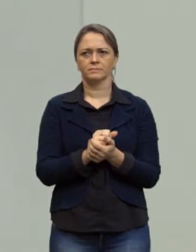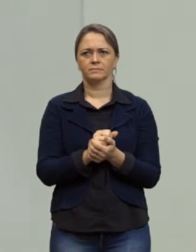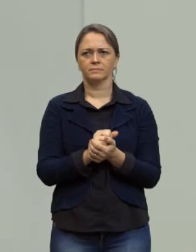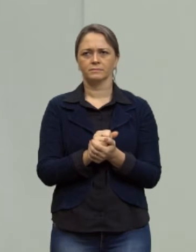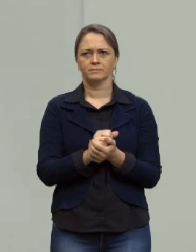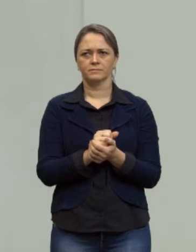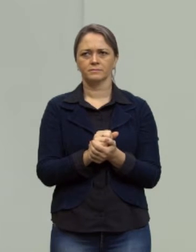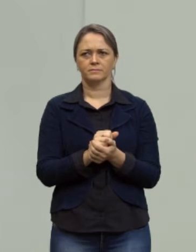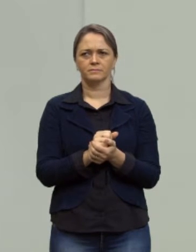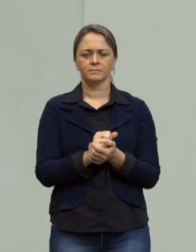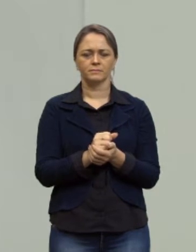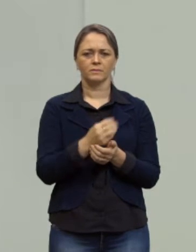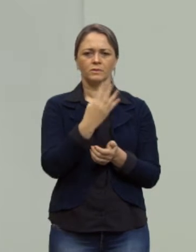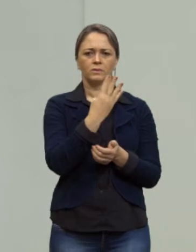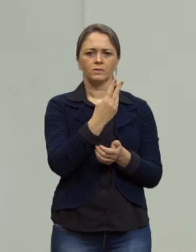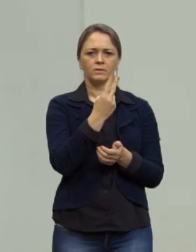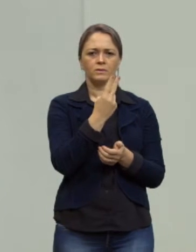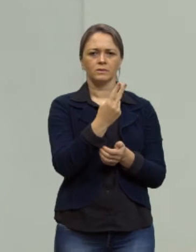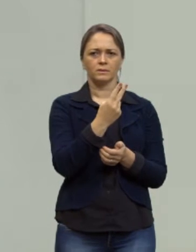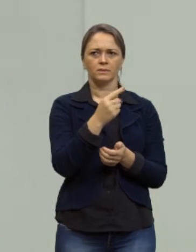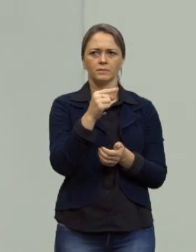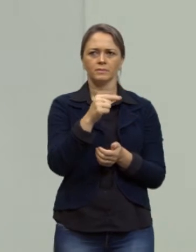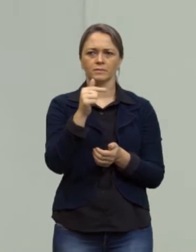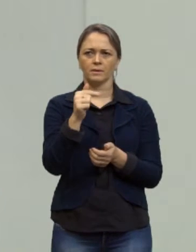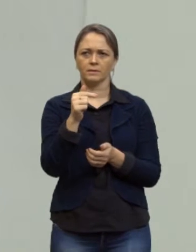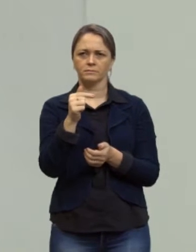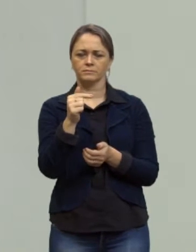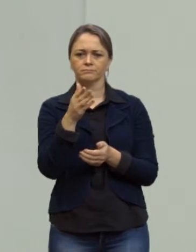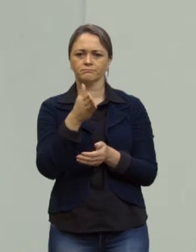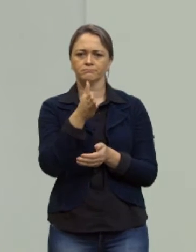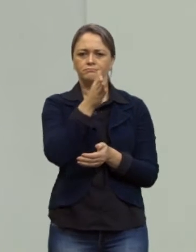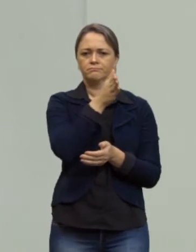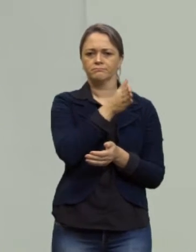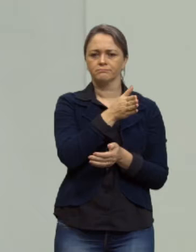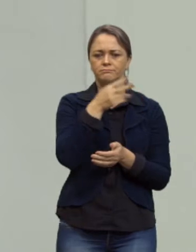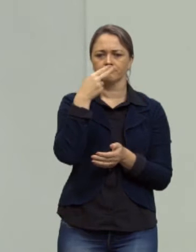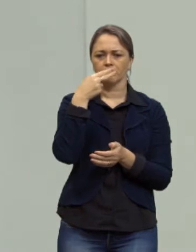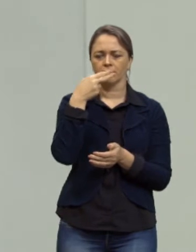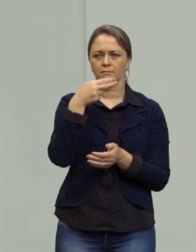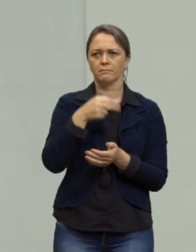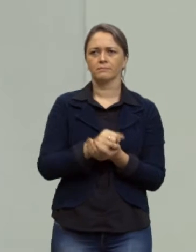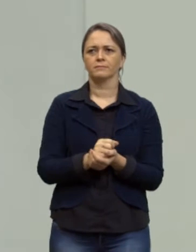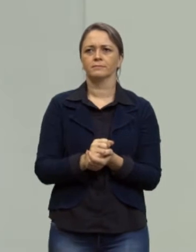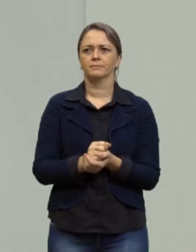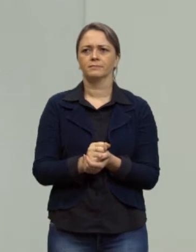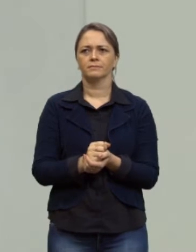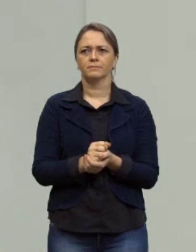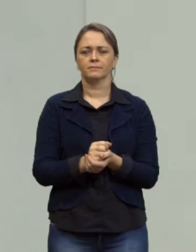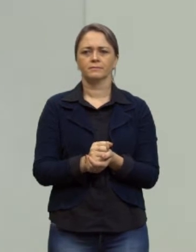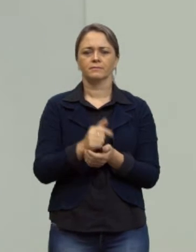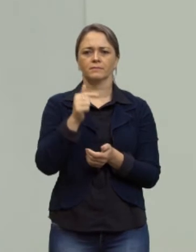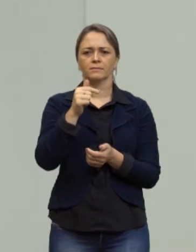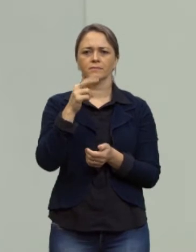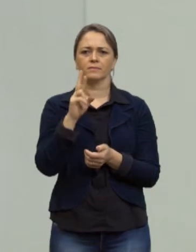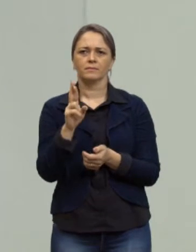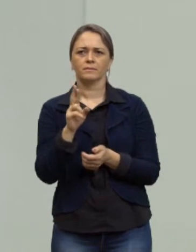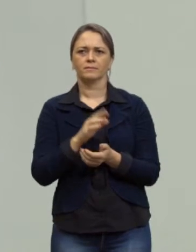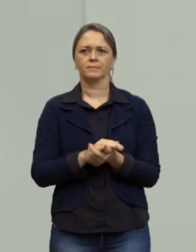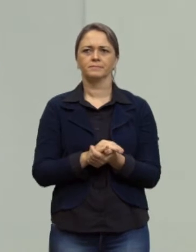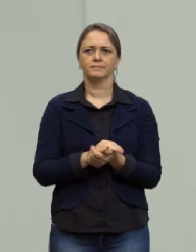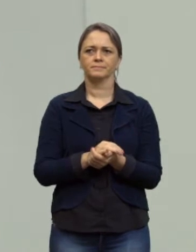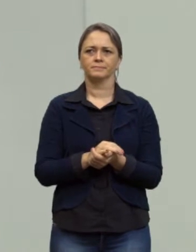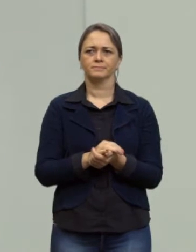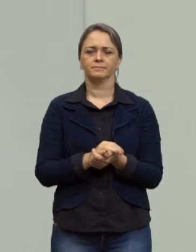subtrair do outro lado do sinal de igualdade e deixei apenas o sete R aqui